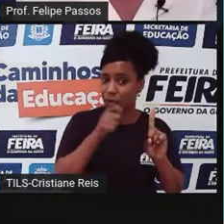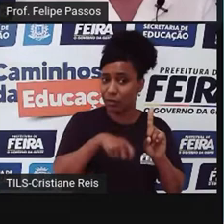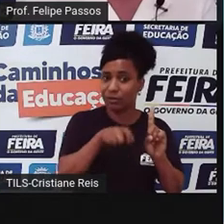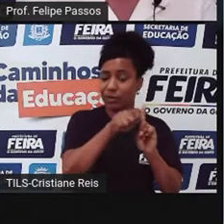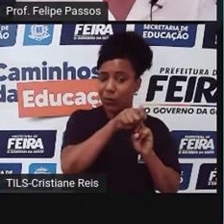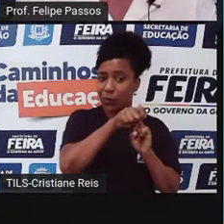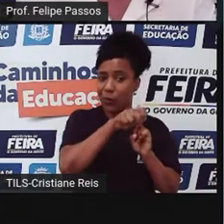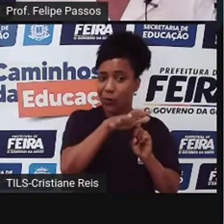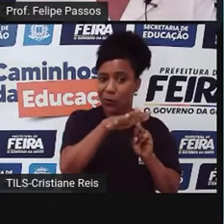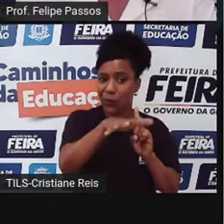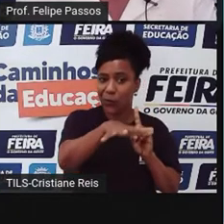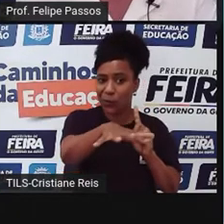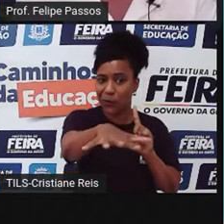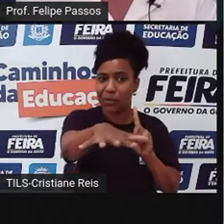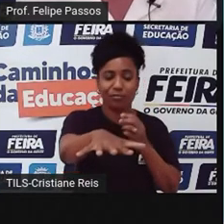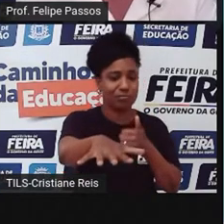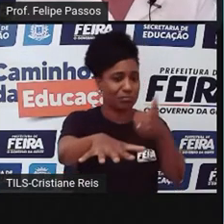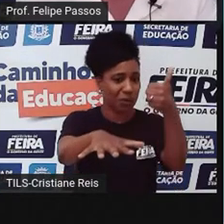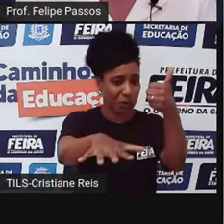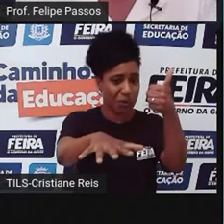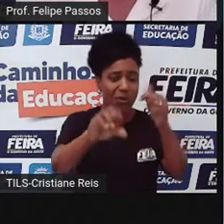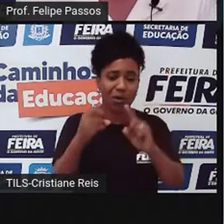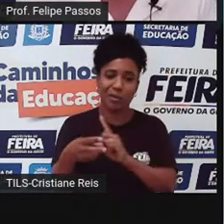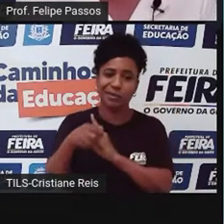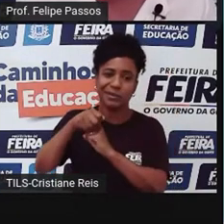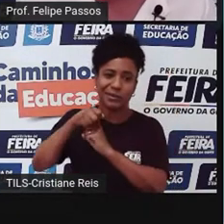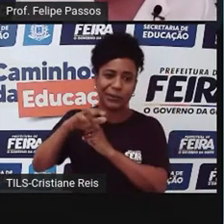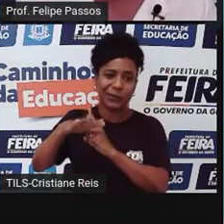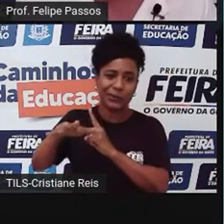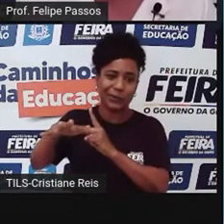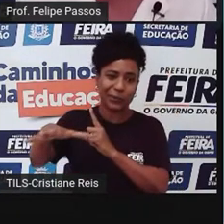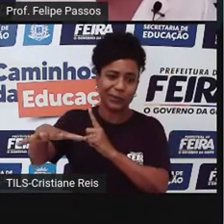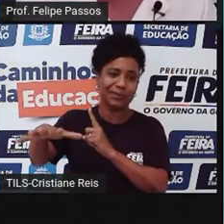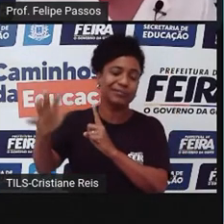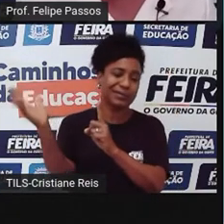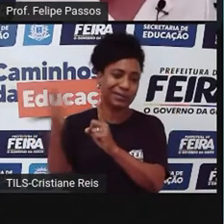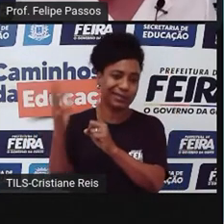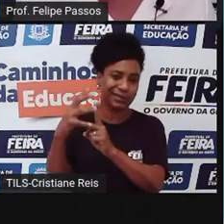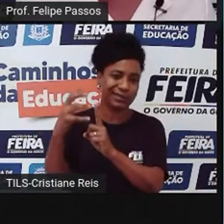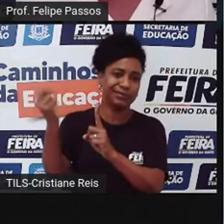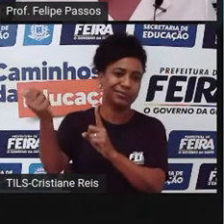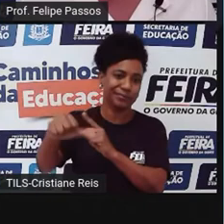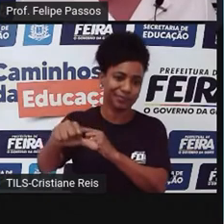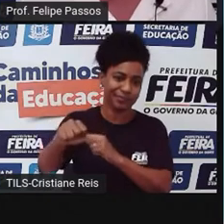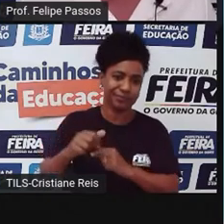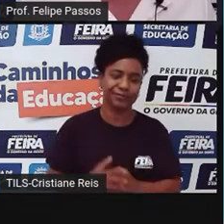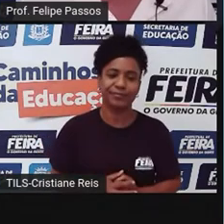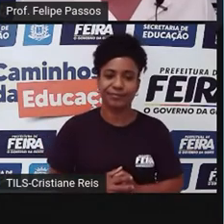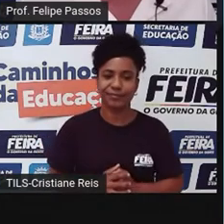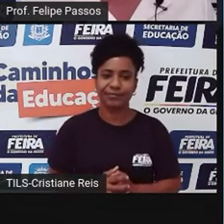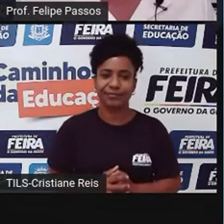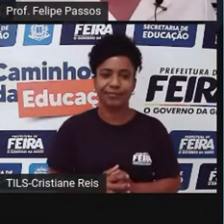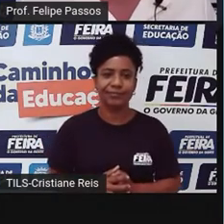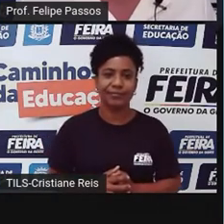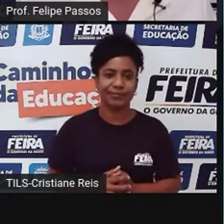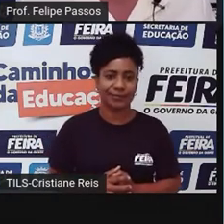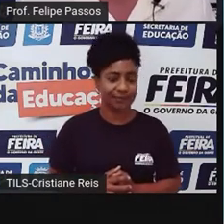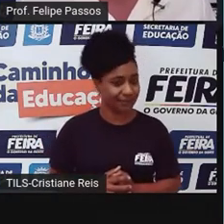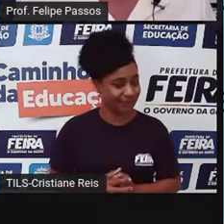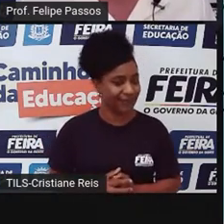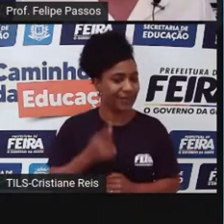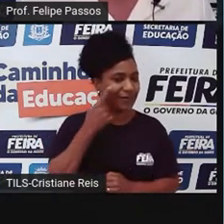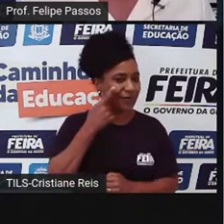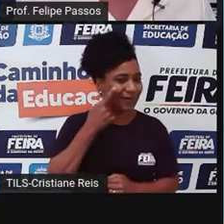nem sempre é para o mal, e nem sempre um influenciador consegue te influenciar, percebe? Voltando um pouquinho na